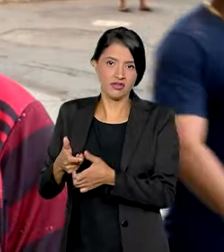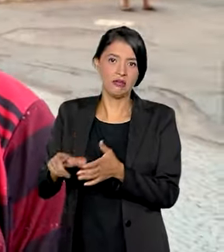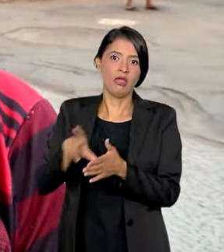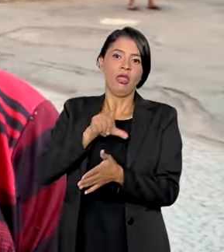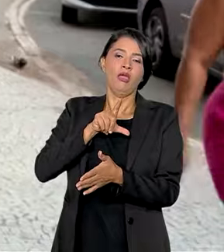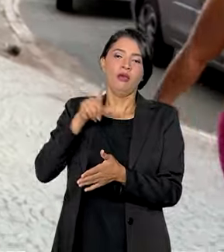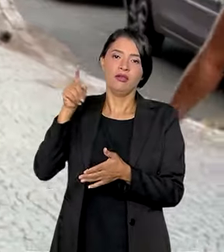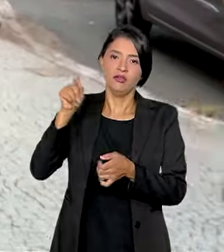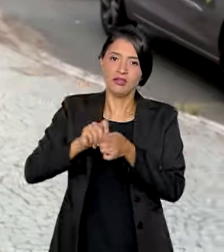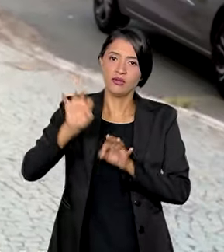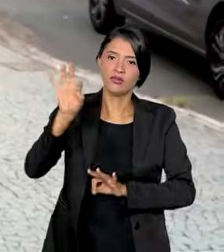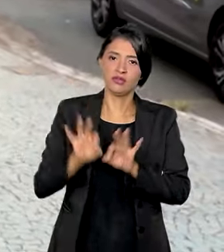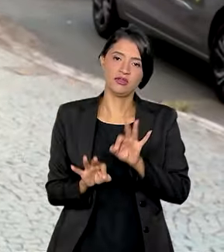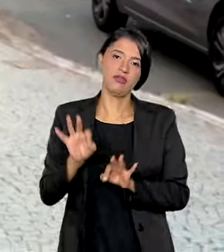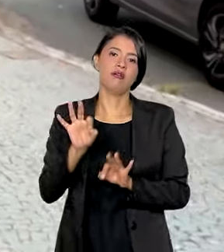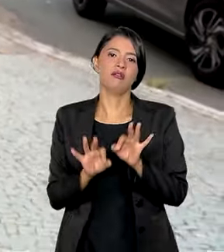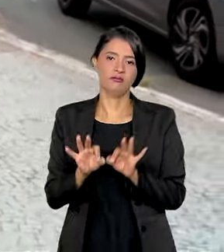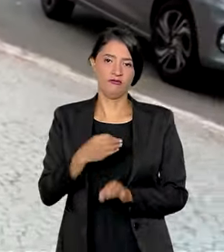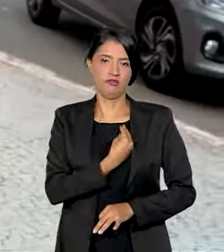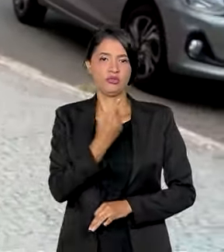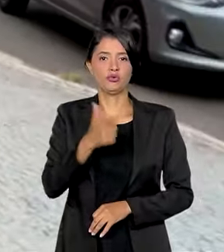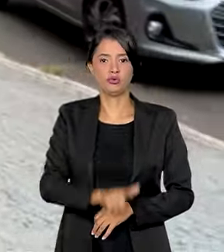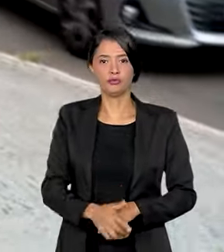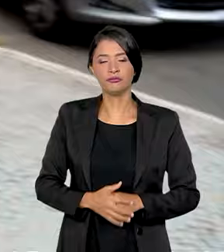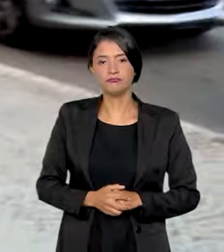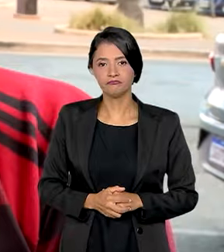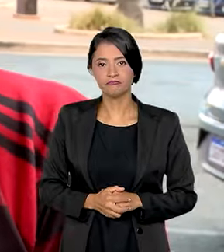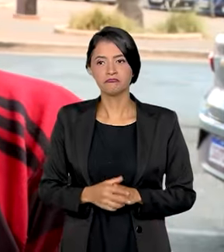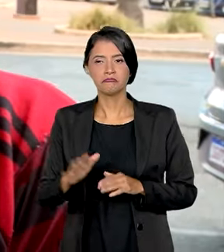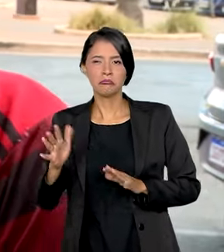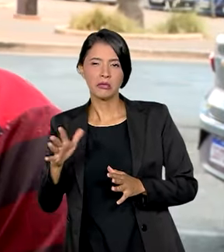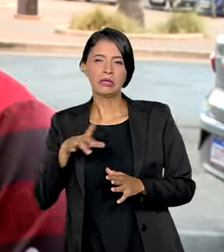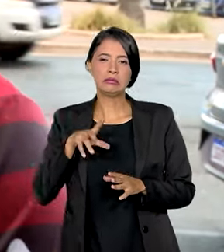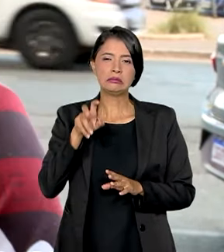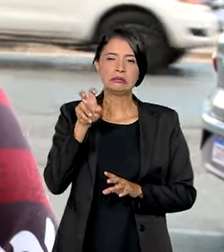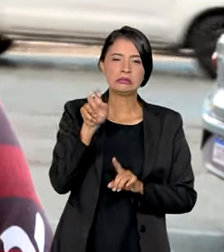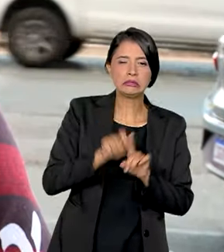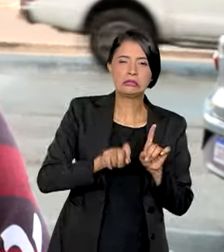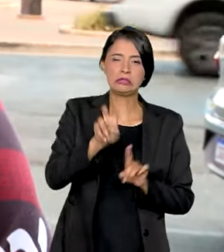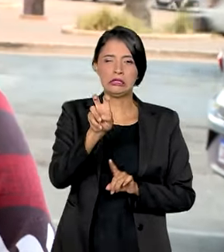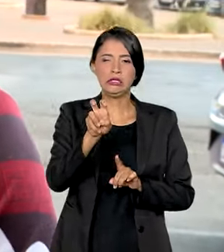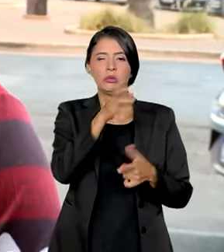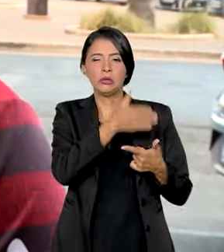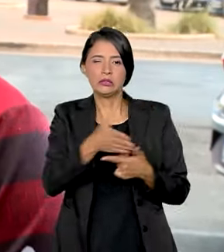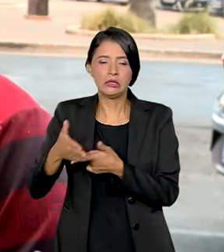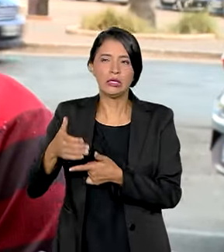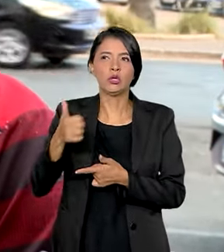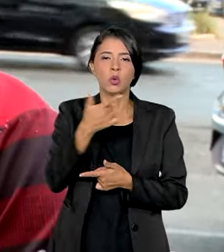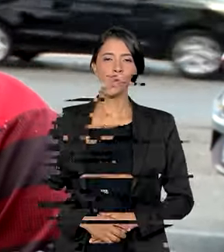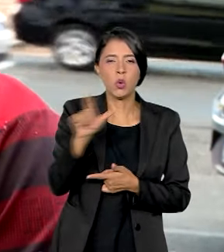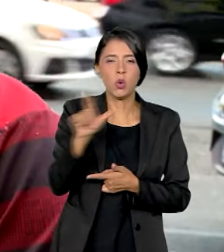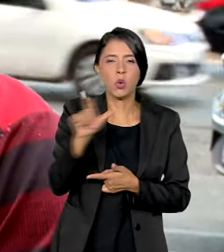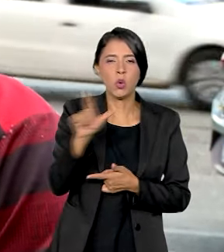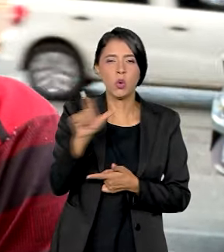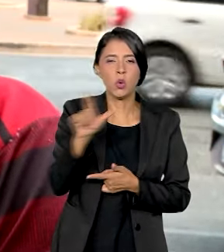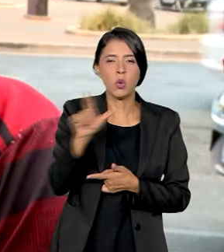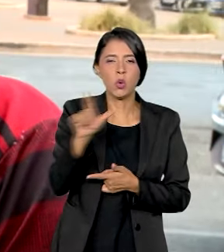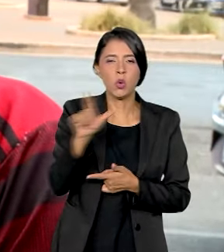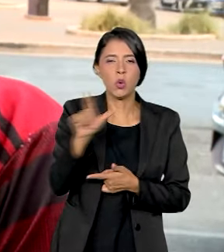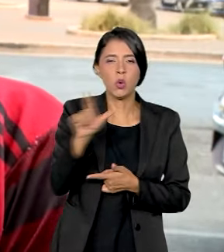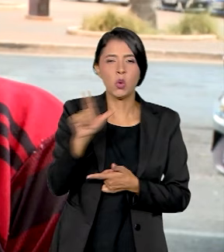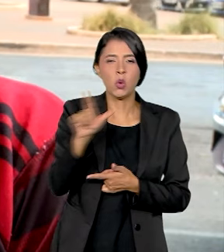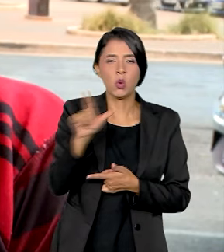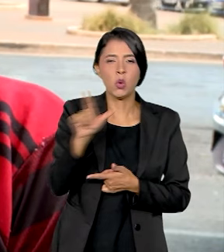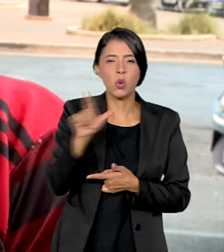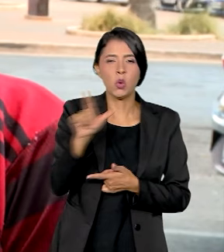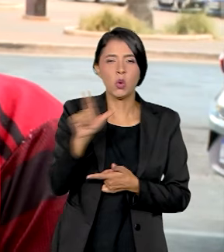atrasadas e refazer a vida financeira. Tem umas que eu parcelei cinco vezes, tem um que parcelei duas vezes. Teve umas que